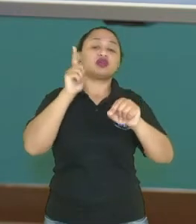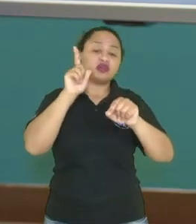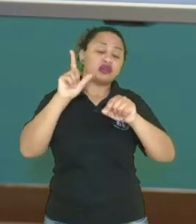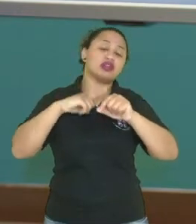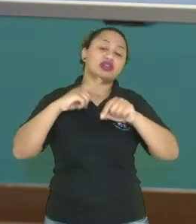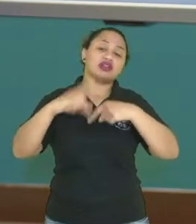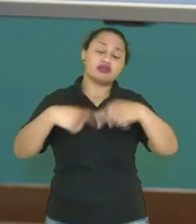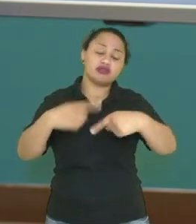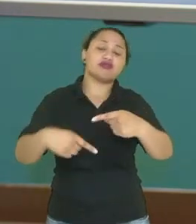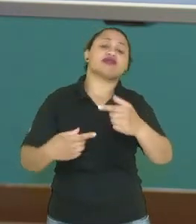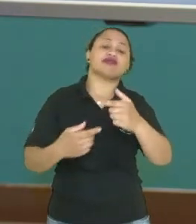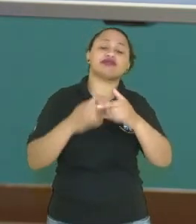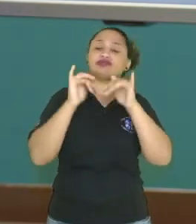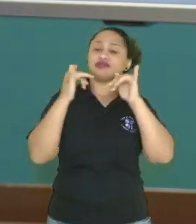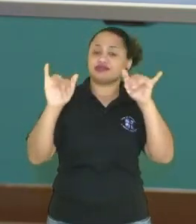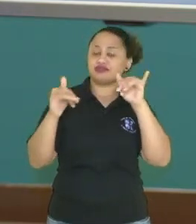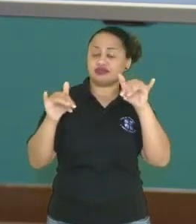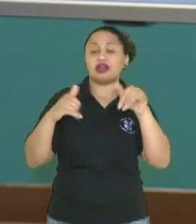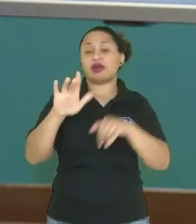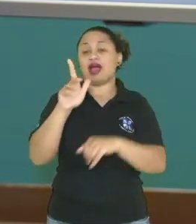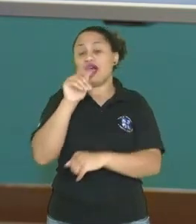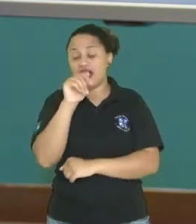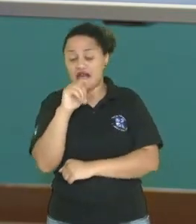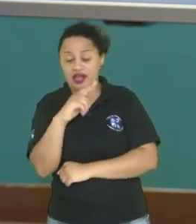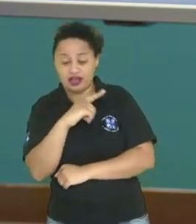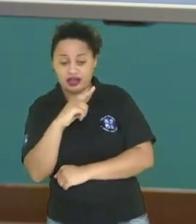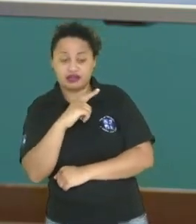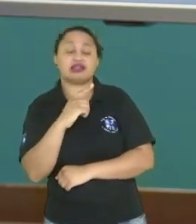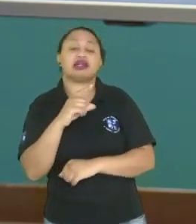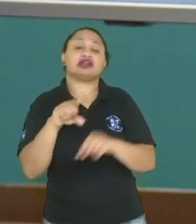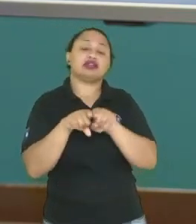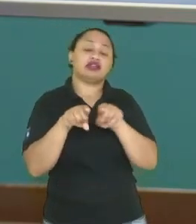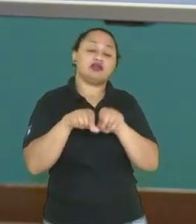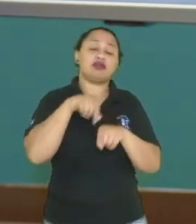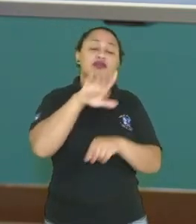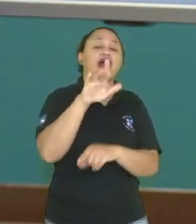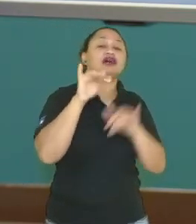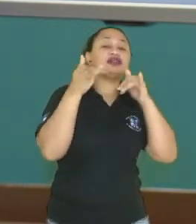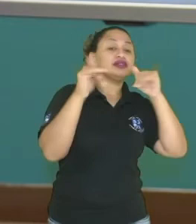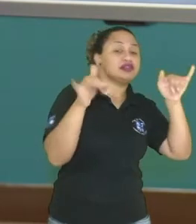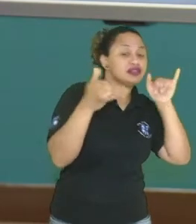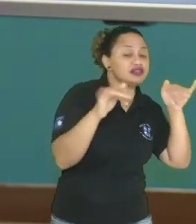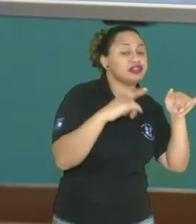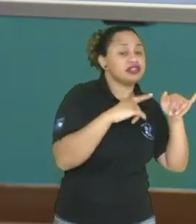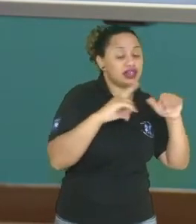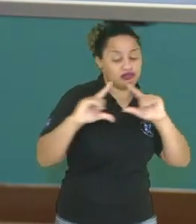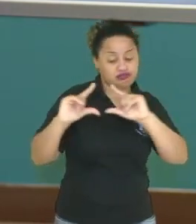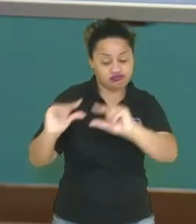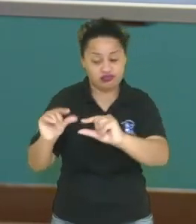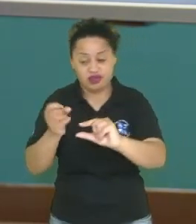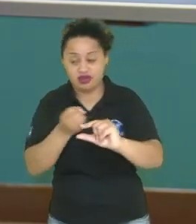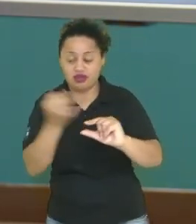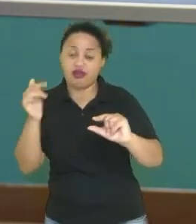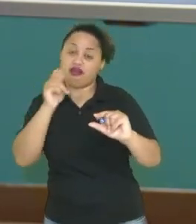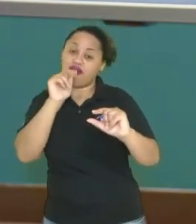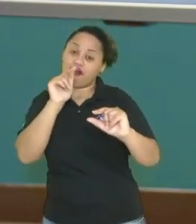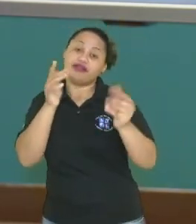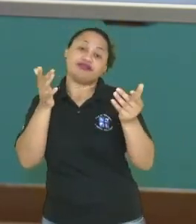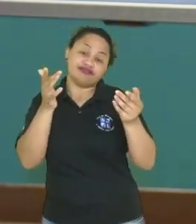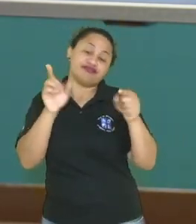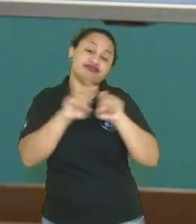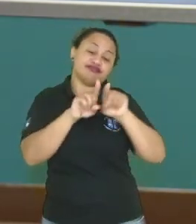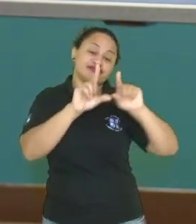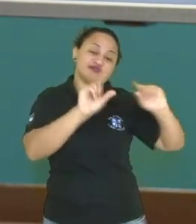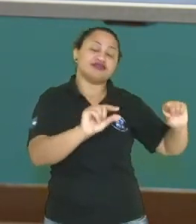energia elétrica. Quanto mais água tiver, mais geração de energia. Então, se reduz ali a água, provavelmente vai